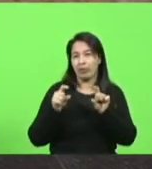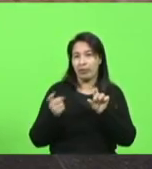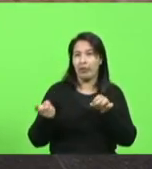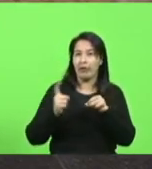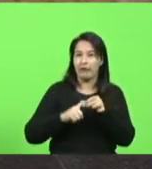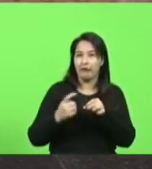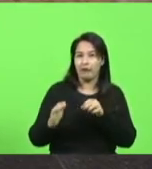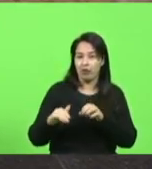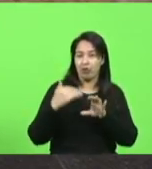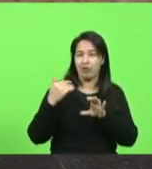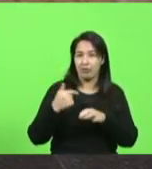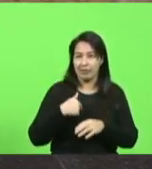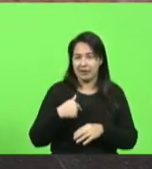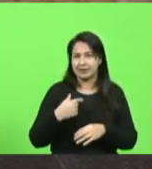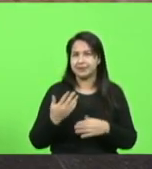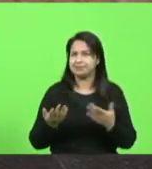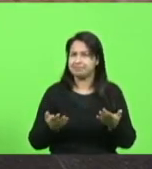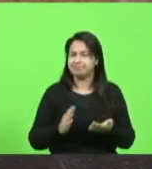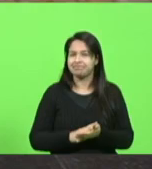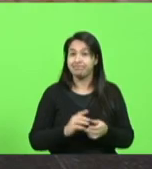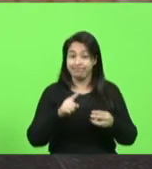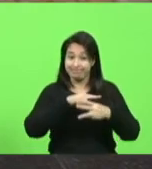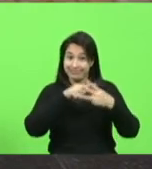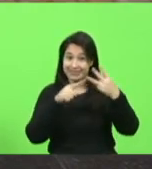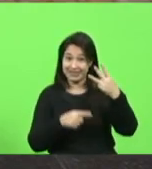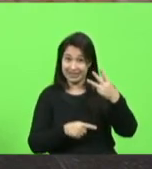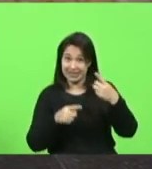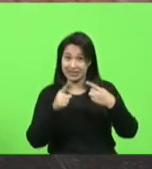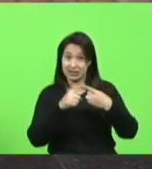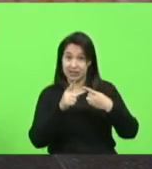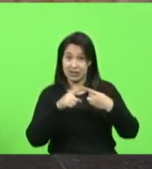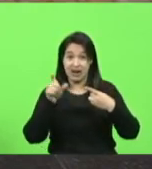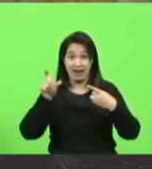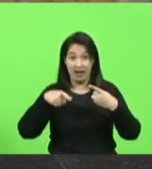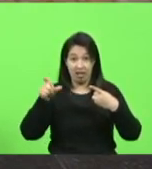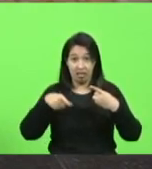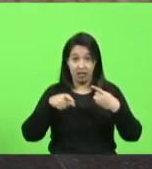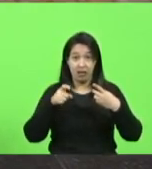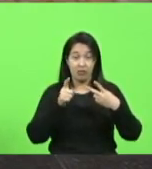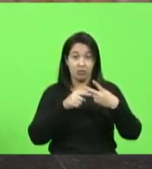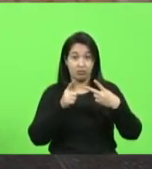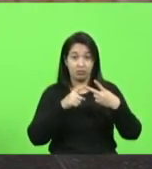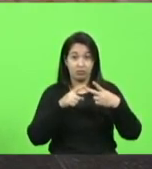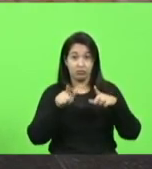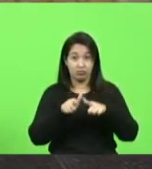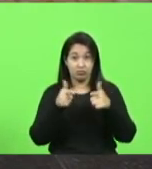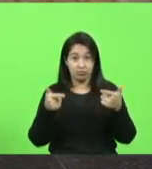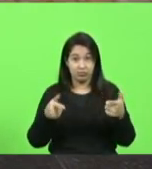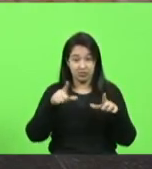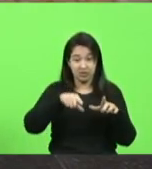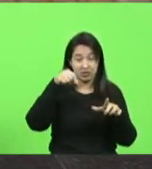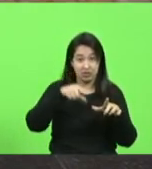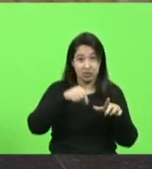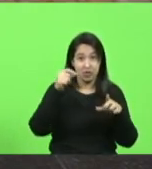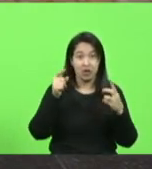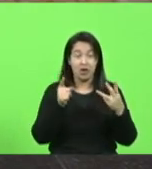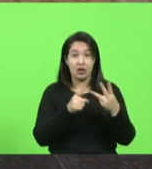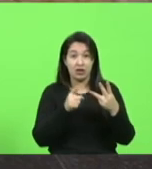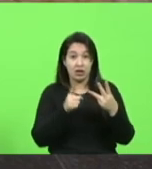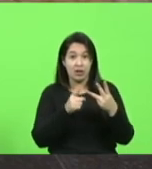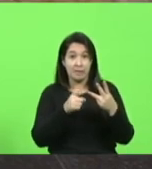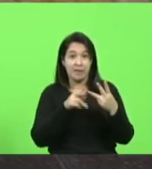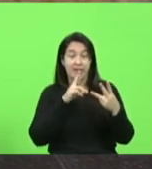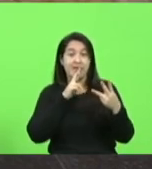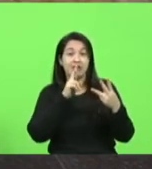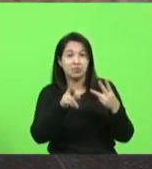para nós. Então, nessas três situações, do cartão de crédito, de sorteio, ou então para receber, responder